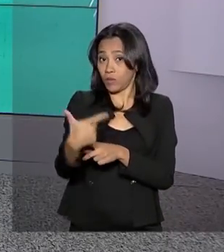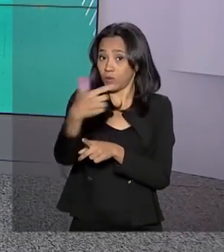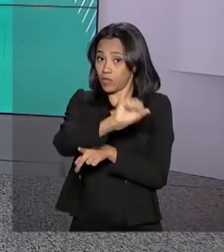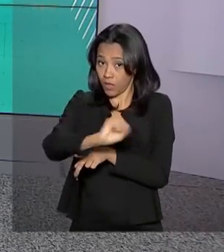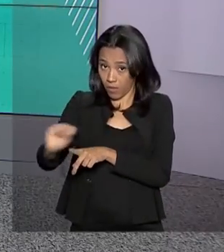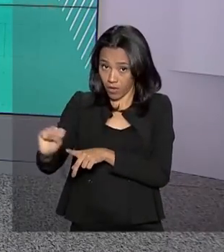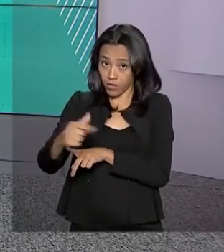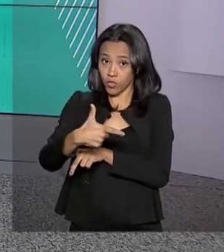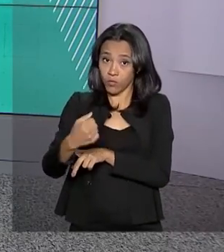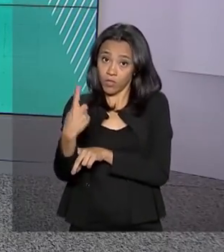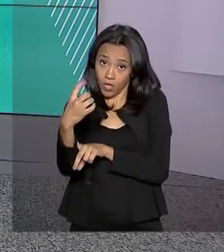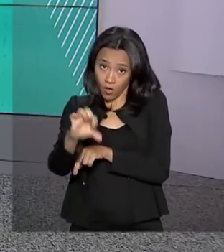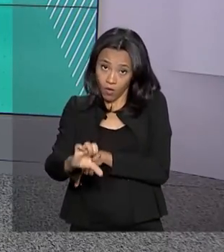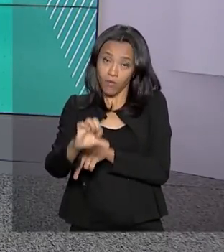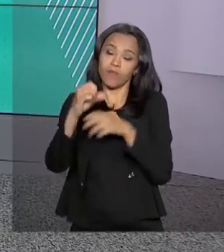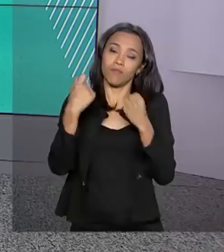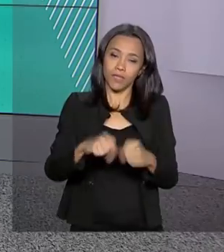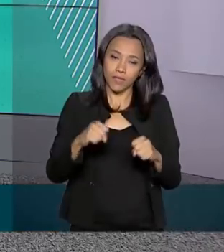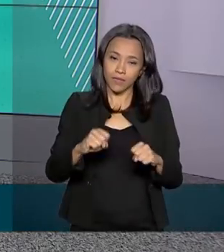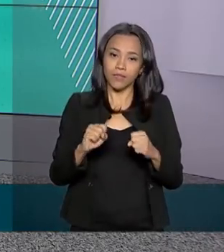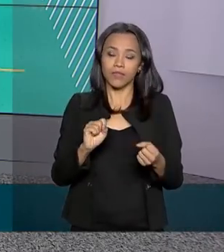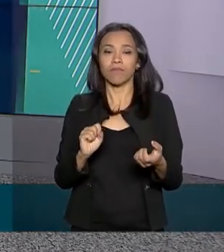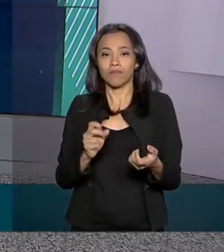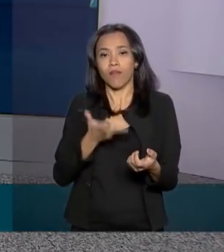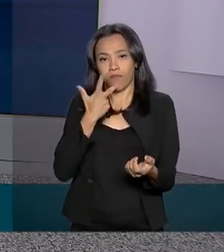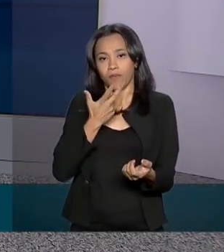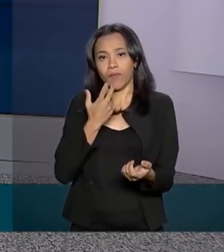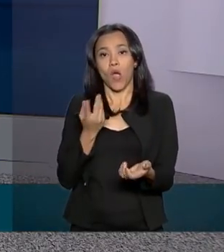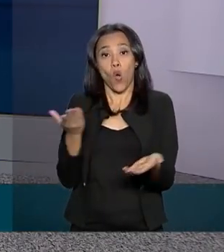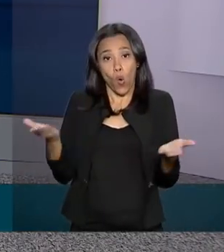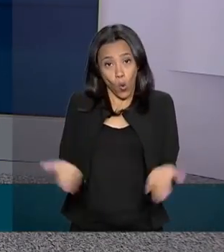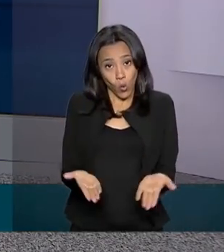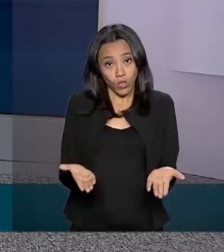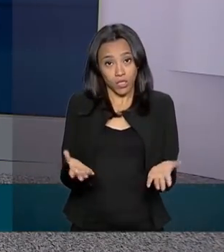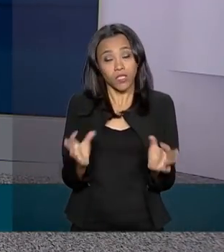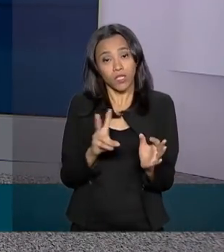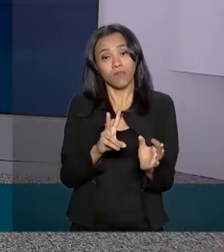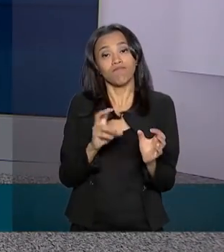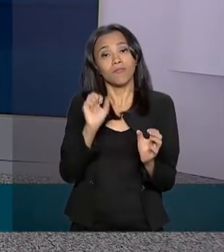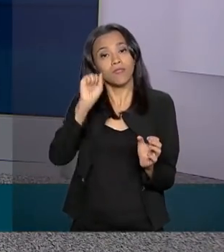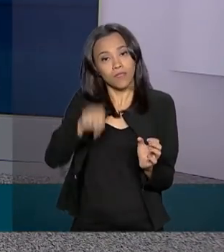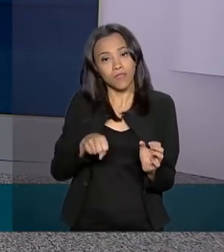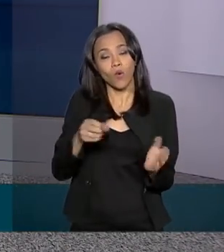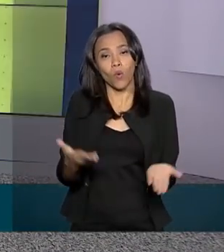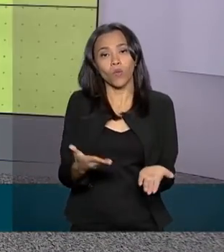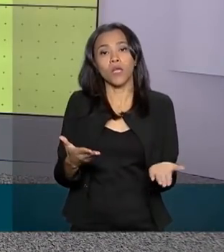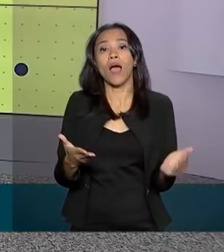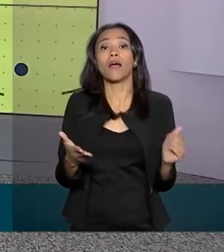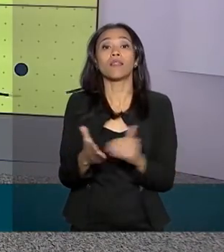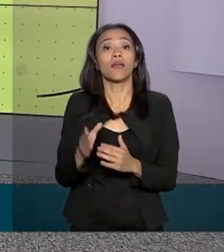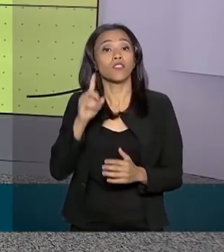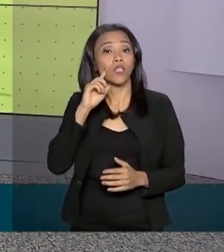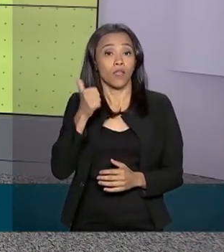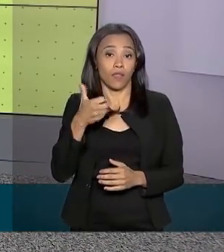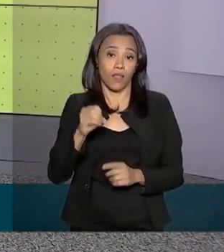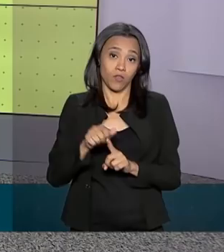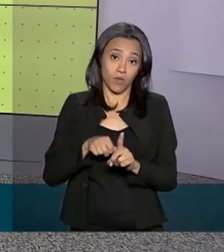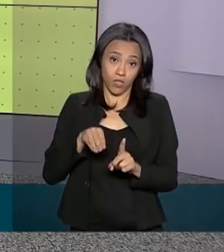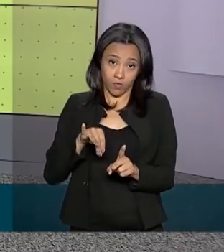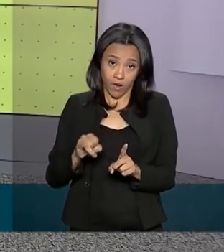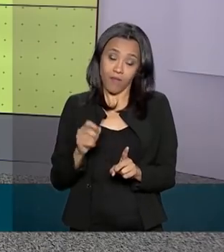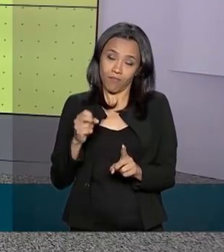de 2019, devem confirmar a adesão de hoje até o dia 10 de maio. Outras informações na página